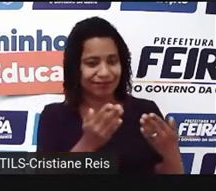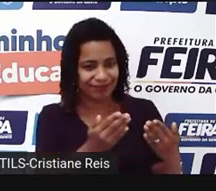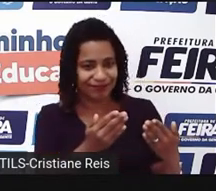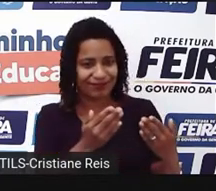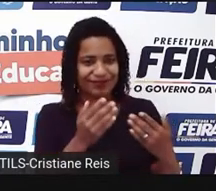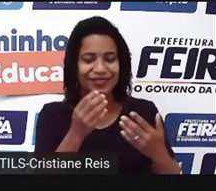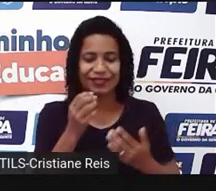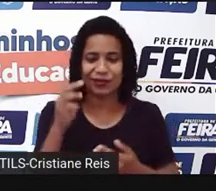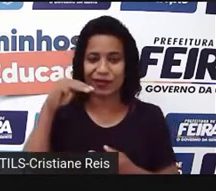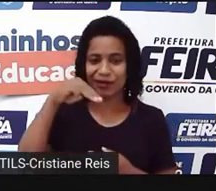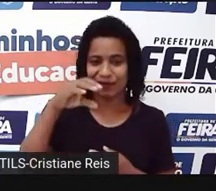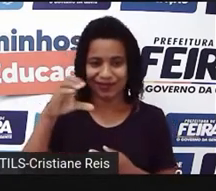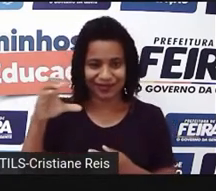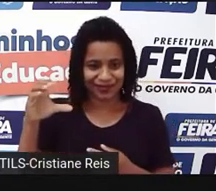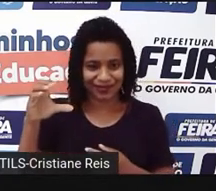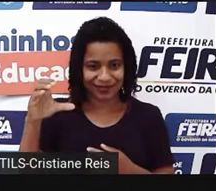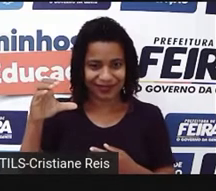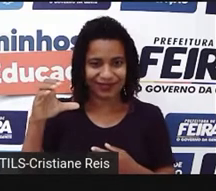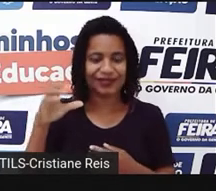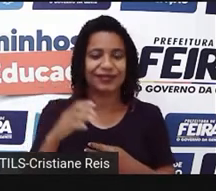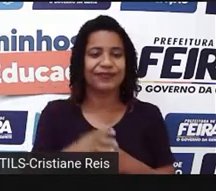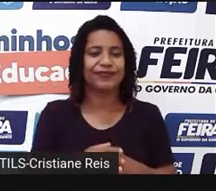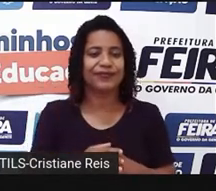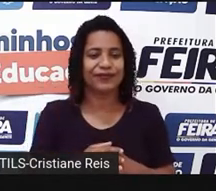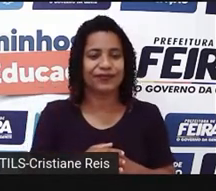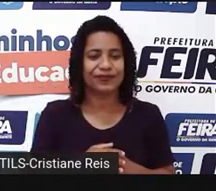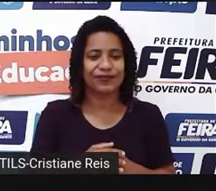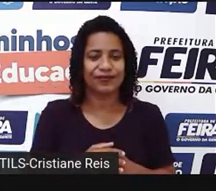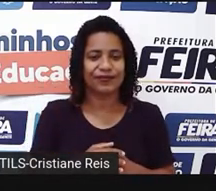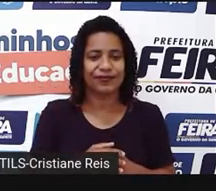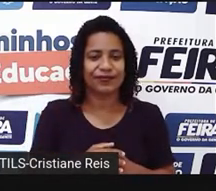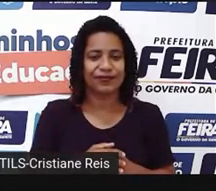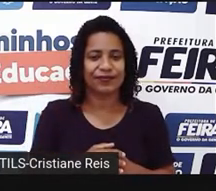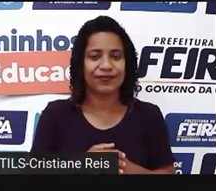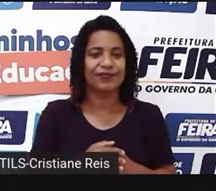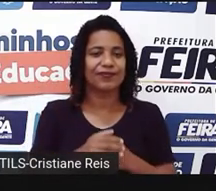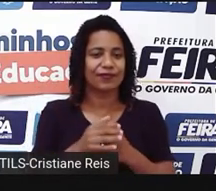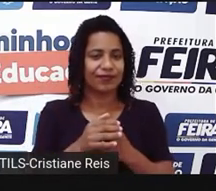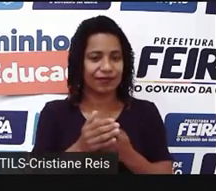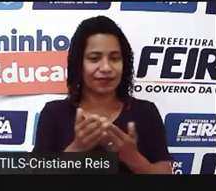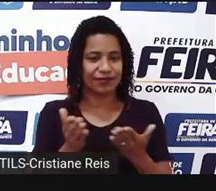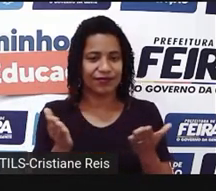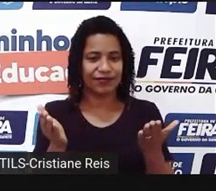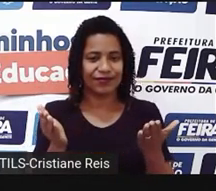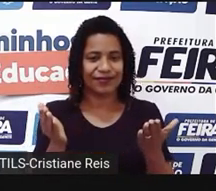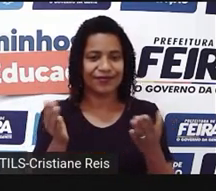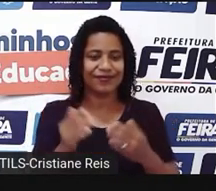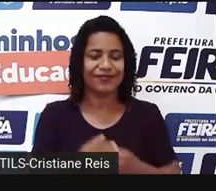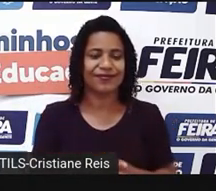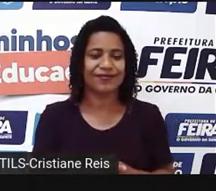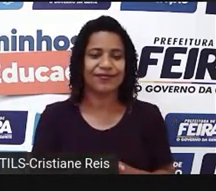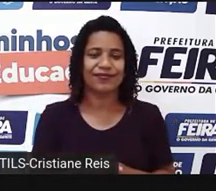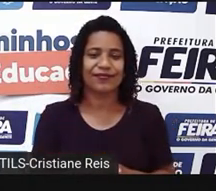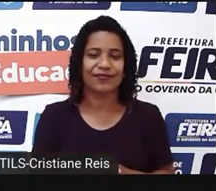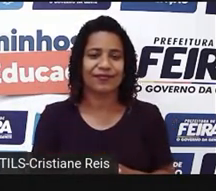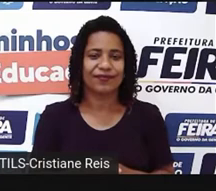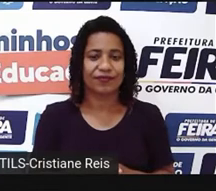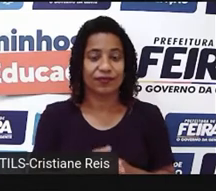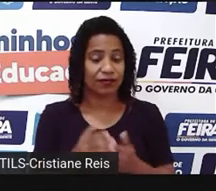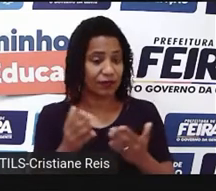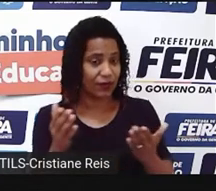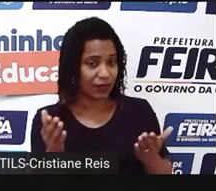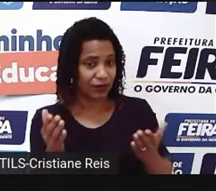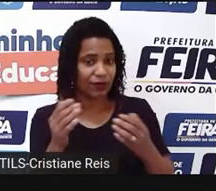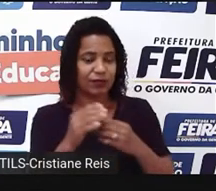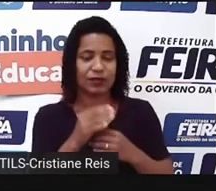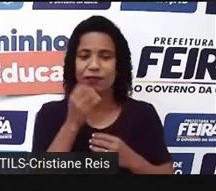McDonald's, Bork & Roussel Street, restaurant number 1865. Então, aqui é o